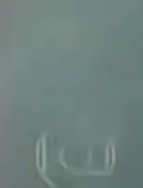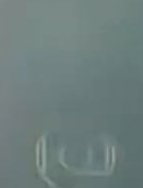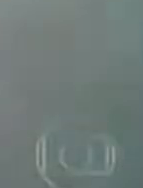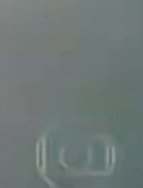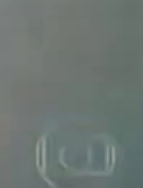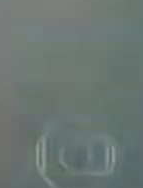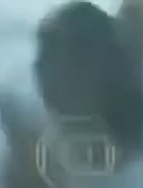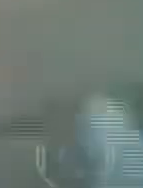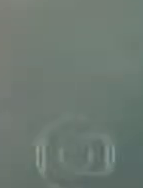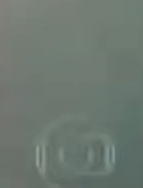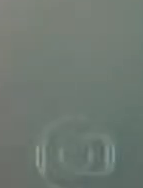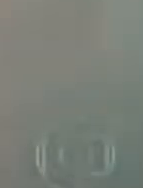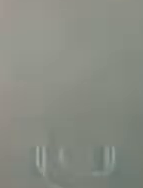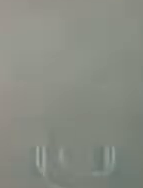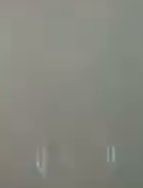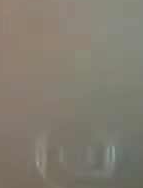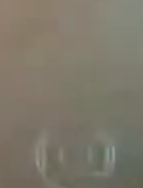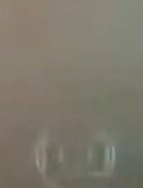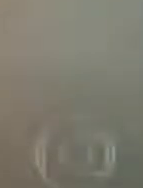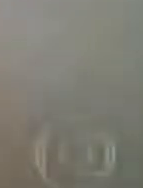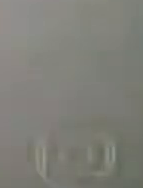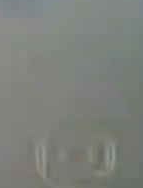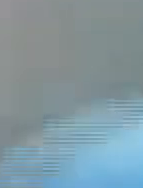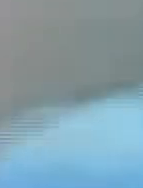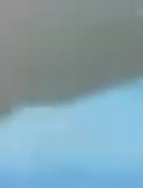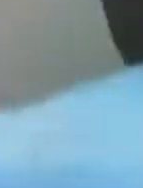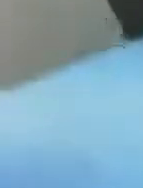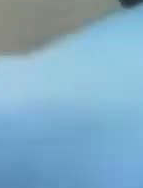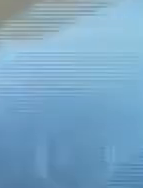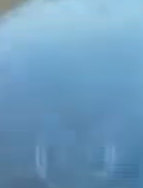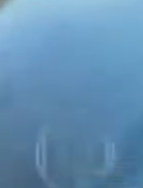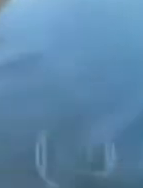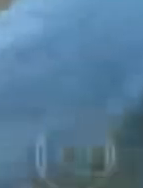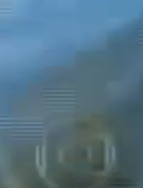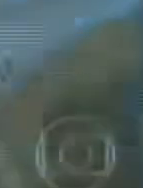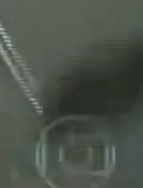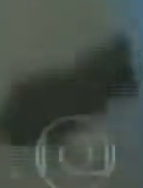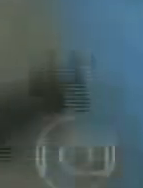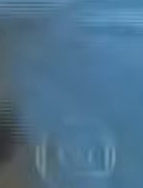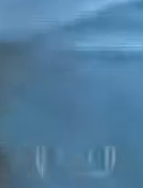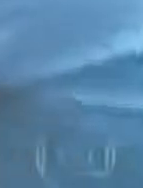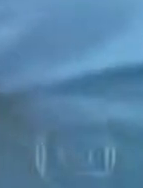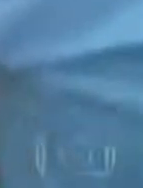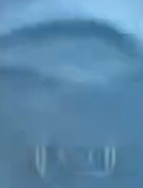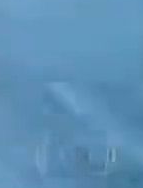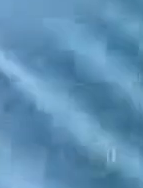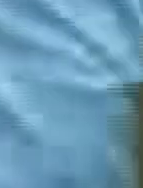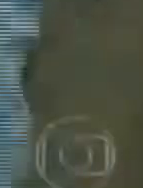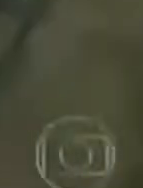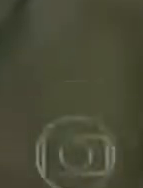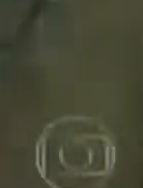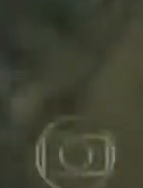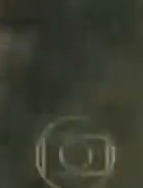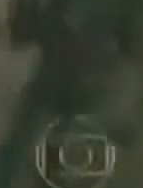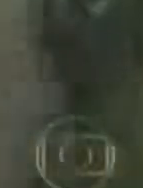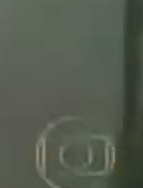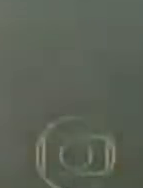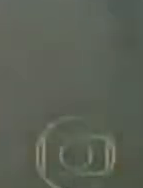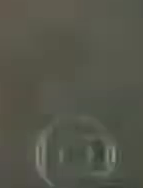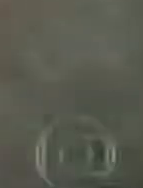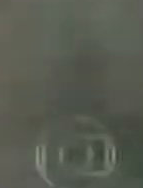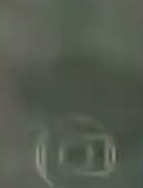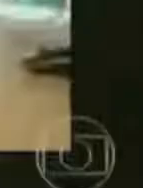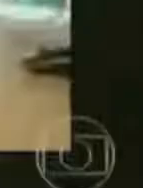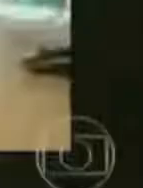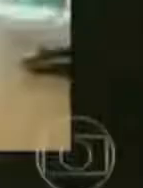doses excessivas, como é normalmente o uso nas corridas, ela faz uma hiperescitação do sistema nervoso central do pão.